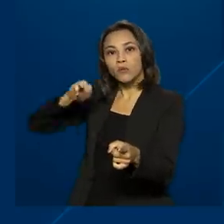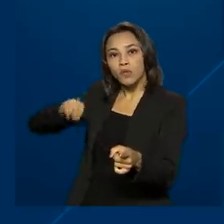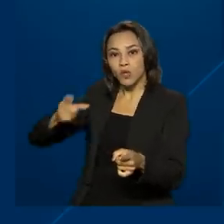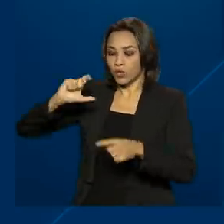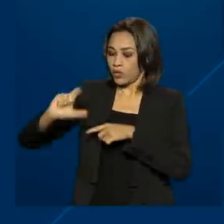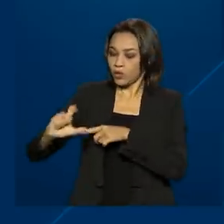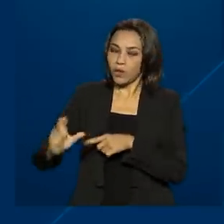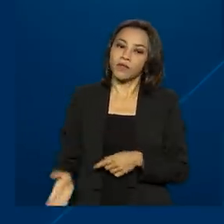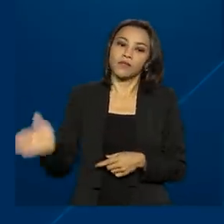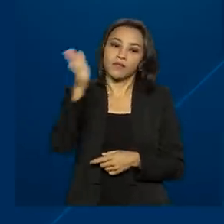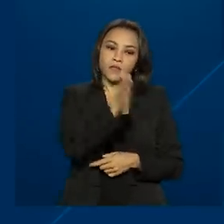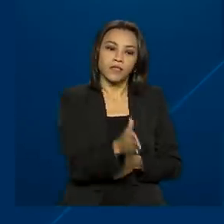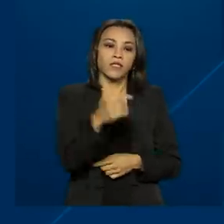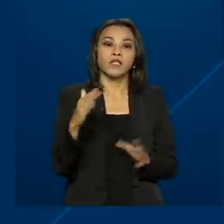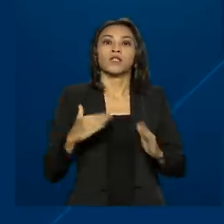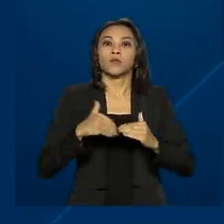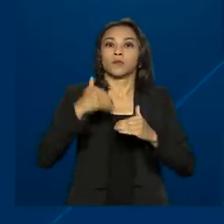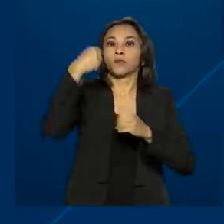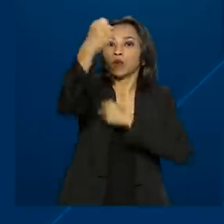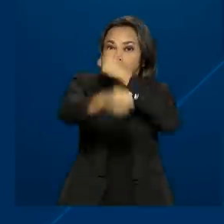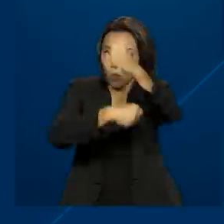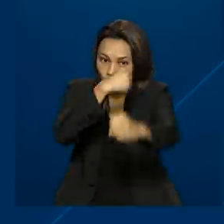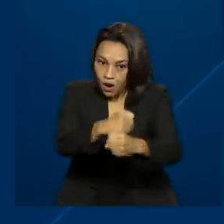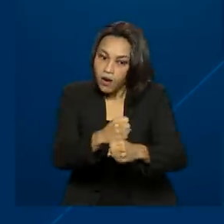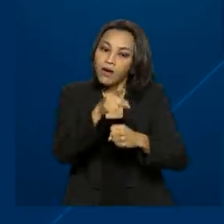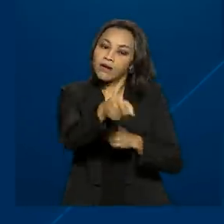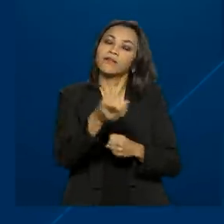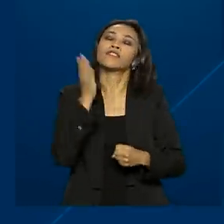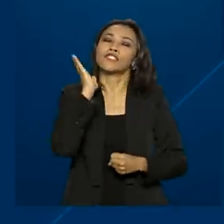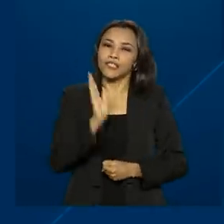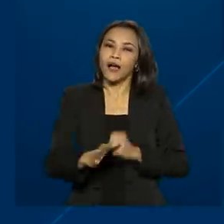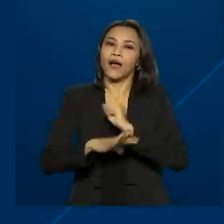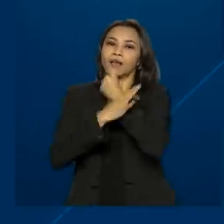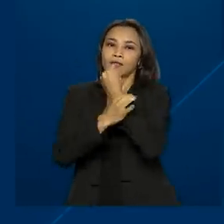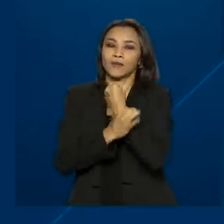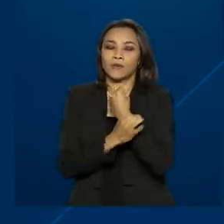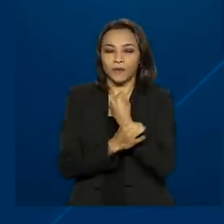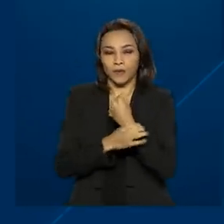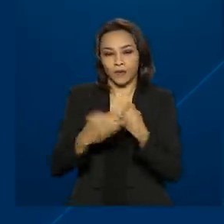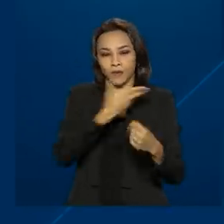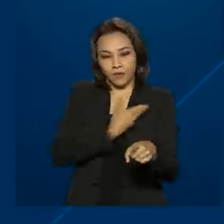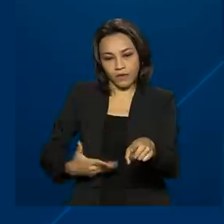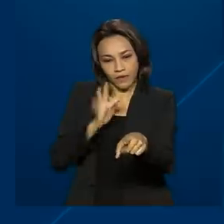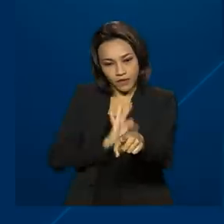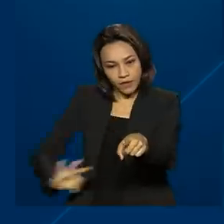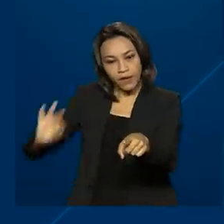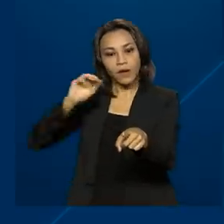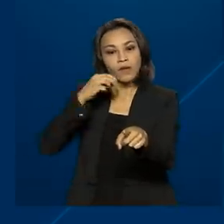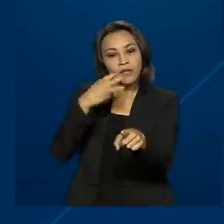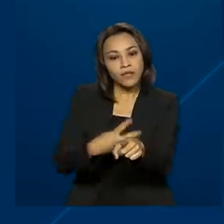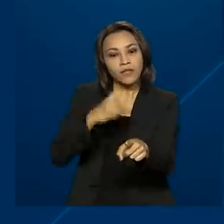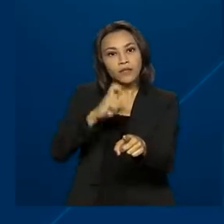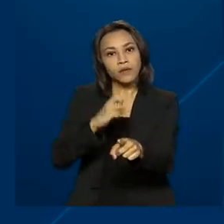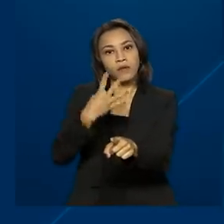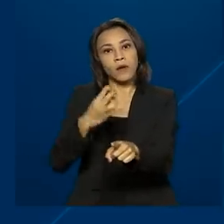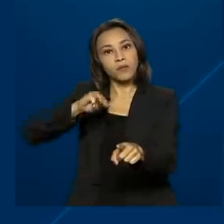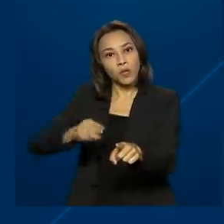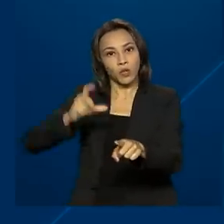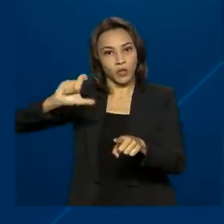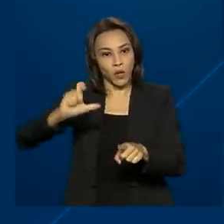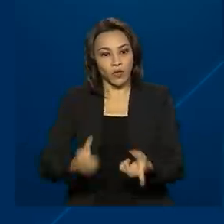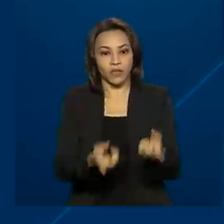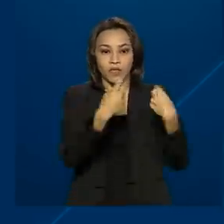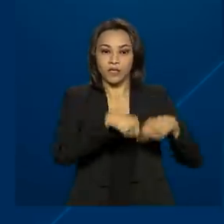campanha de 2022, o governo federal garantiu mais de 354 milhões de doses, 100 milhões da Pfizer